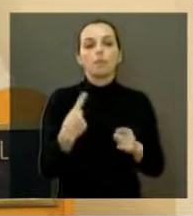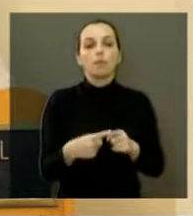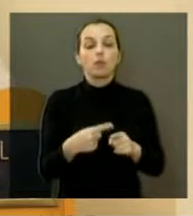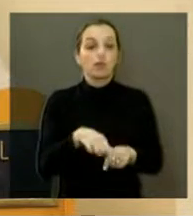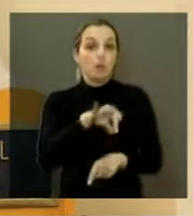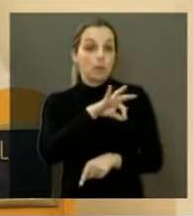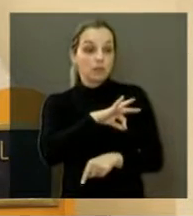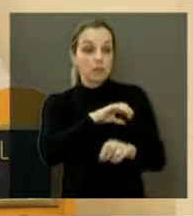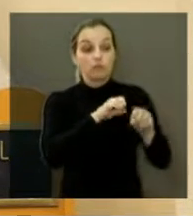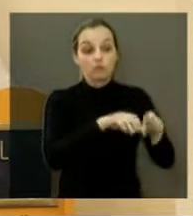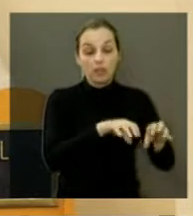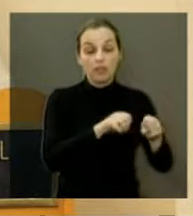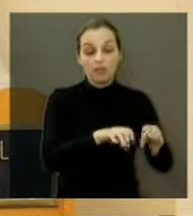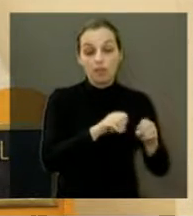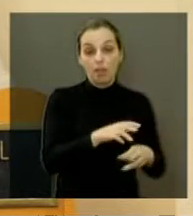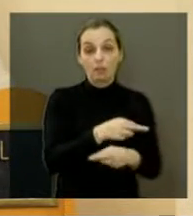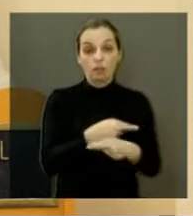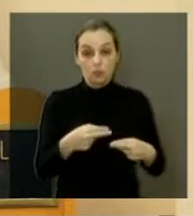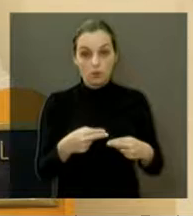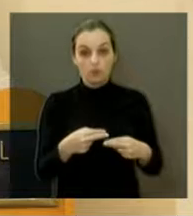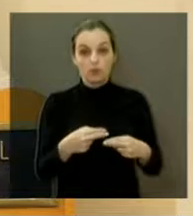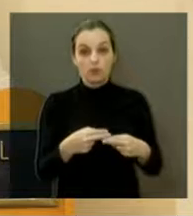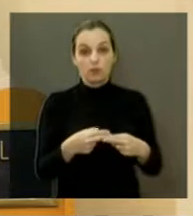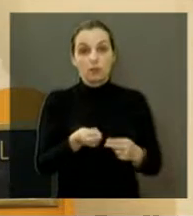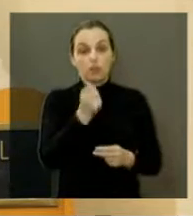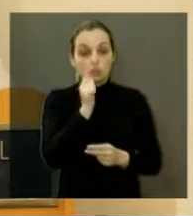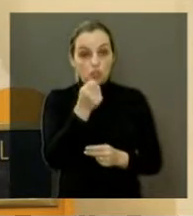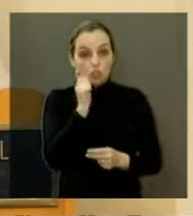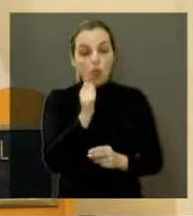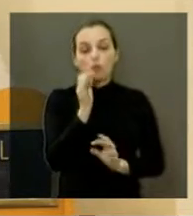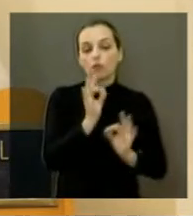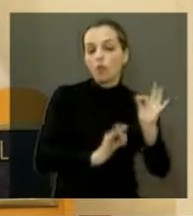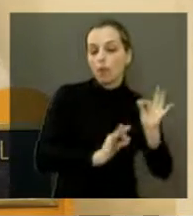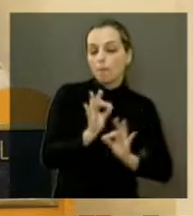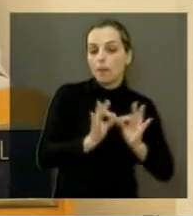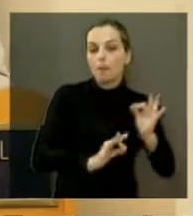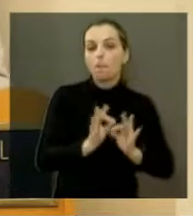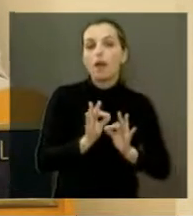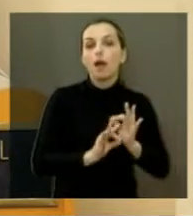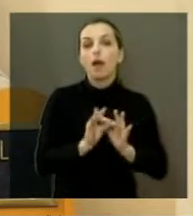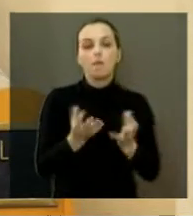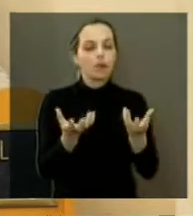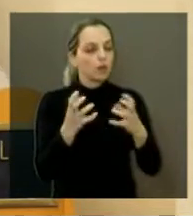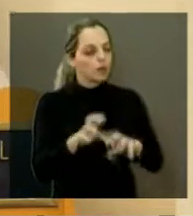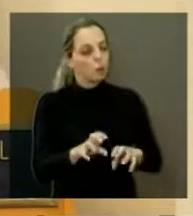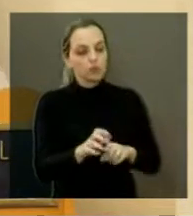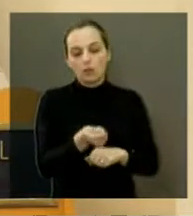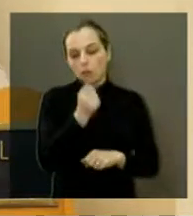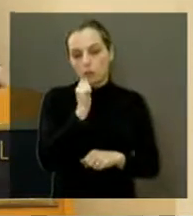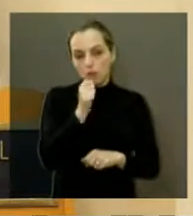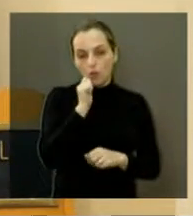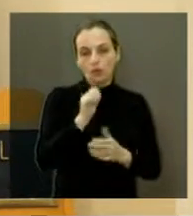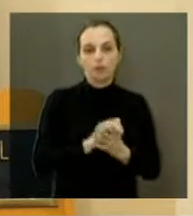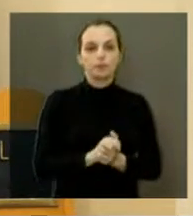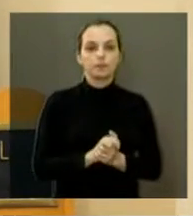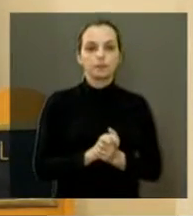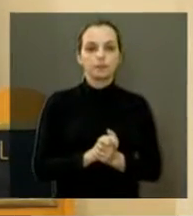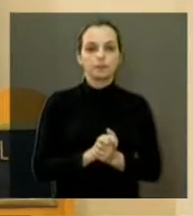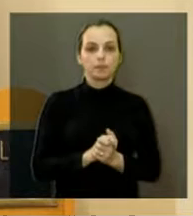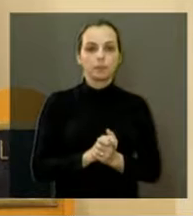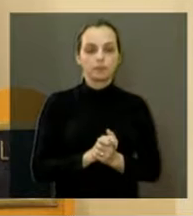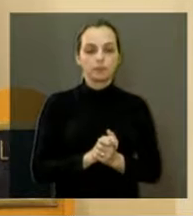E aí depois ele fica preparado para dizer não e para seguir em frente à sua vida. Quero dizer,